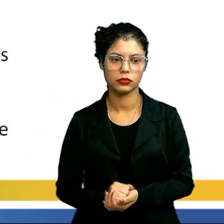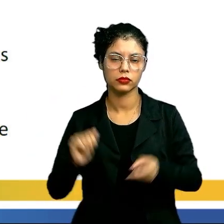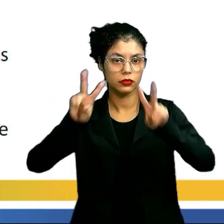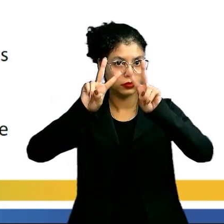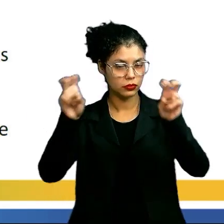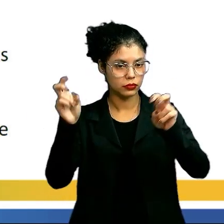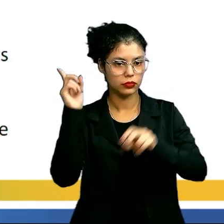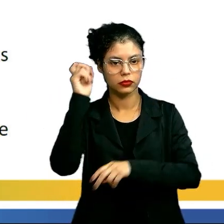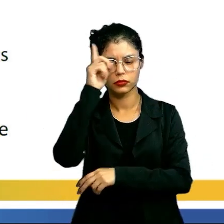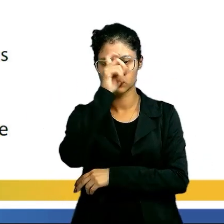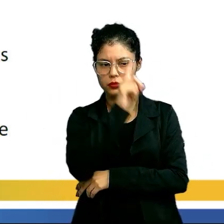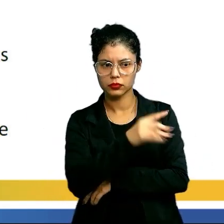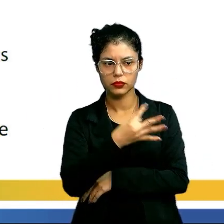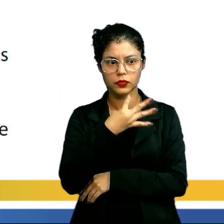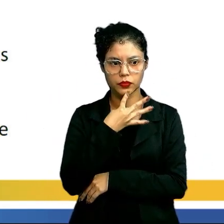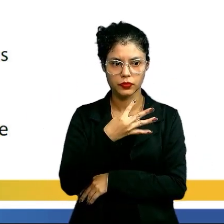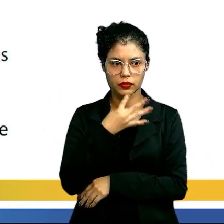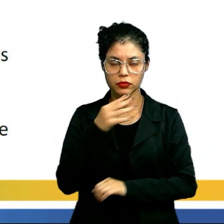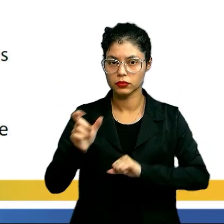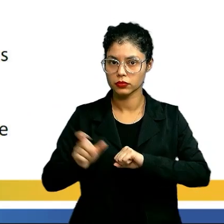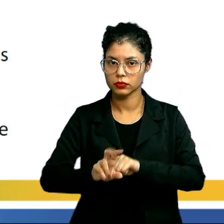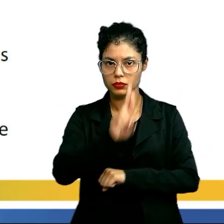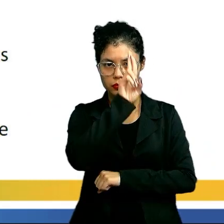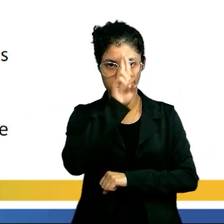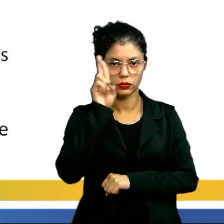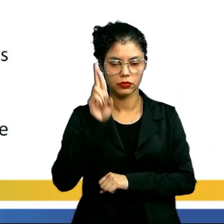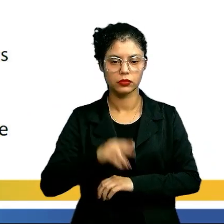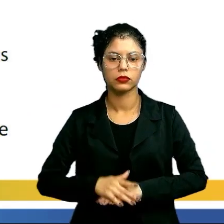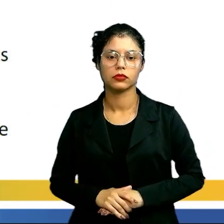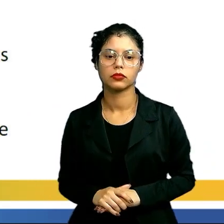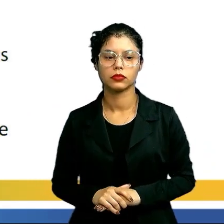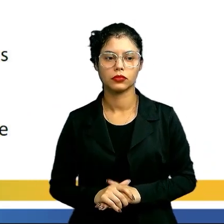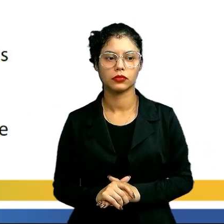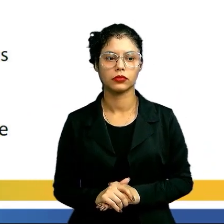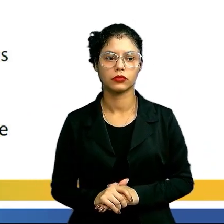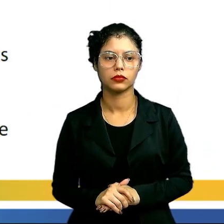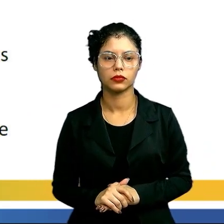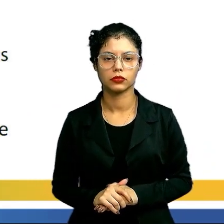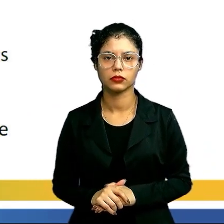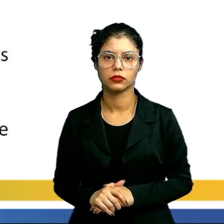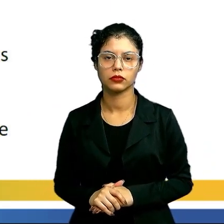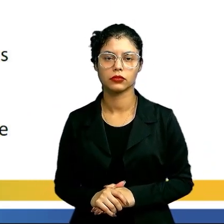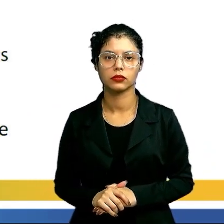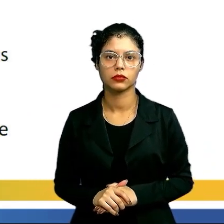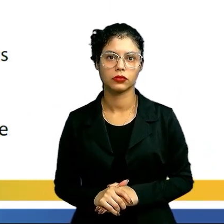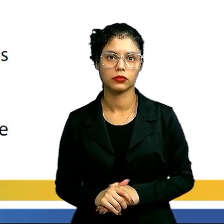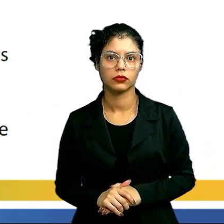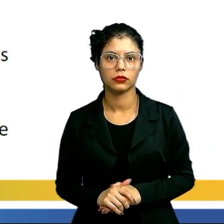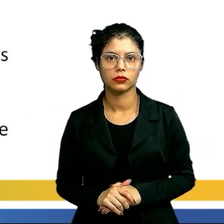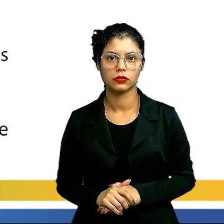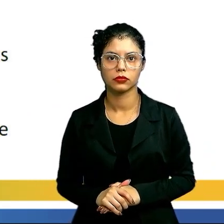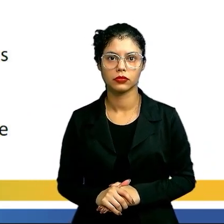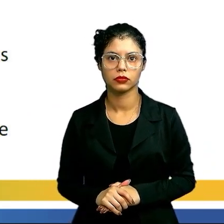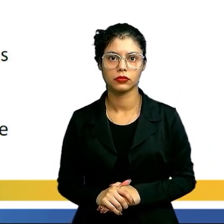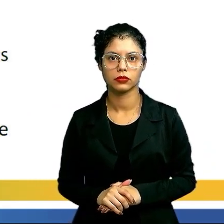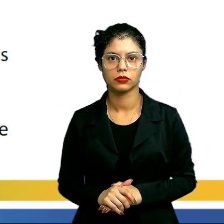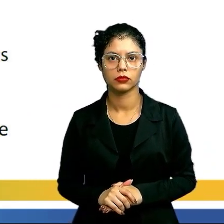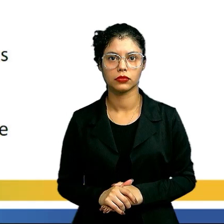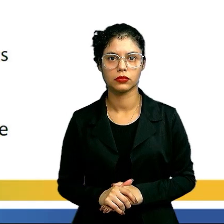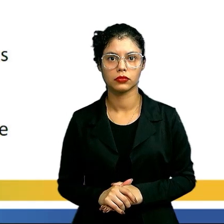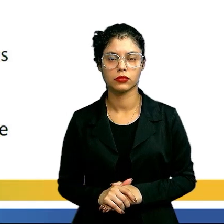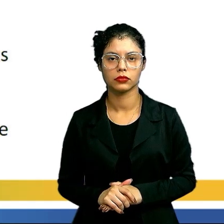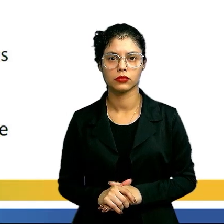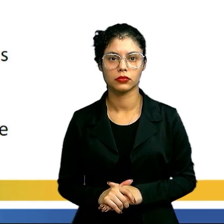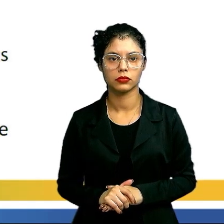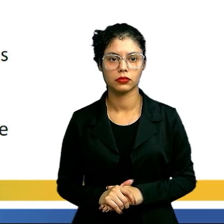Determinismo Positivista para tratar da dificuldade de reconhecer-se como sujeito de sua história.